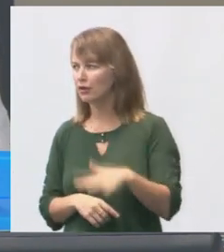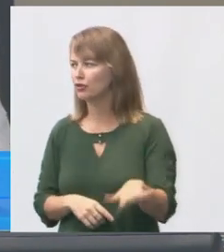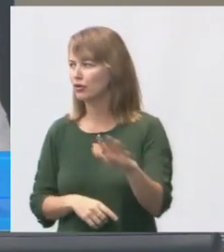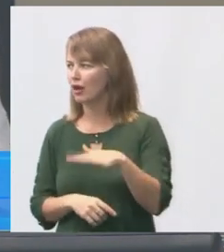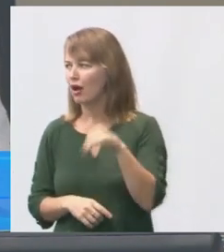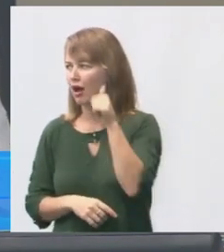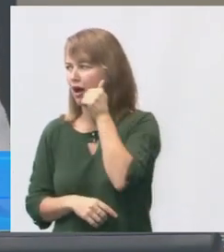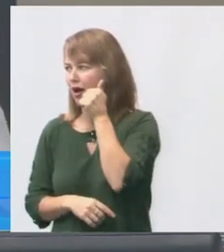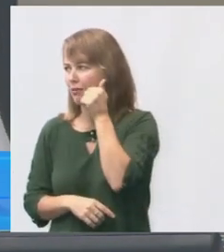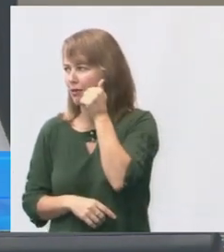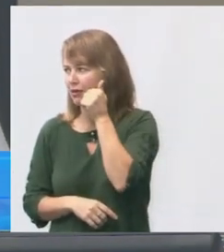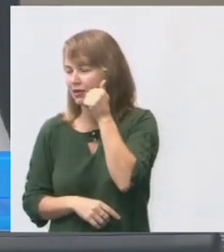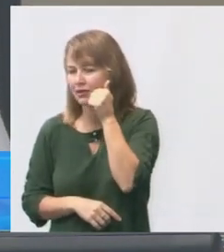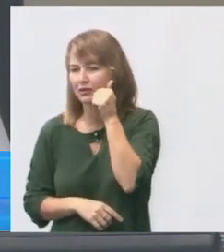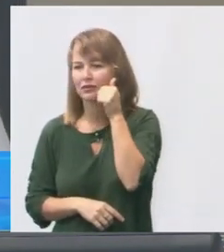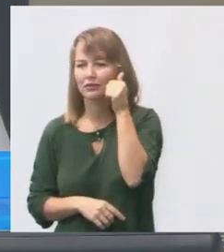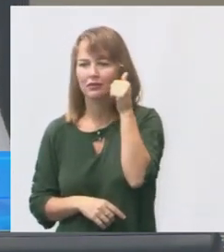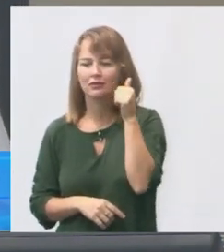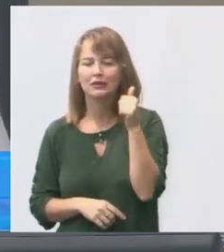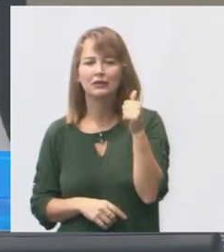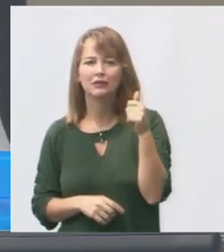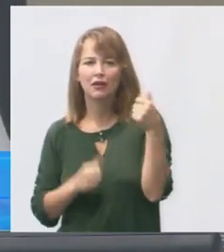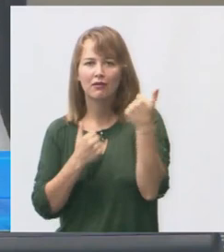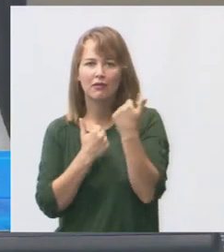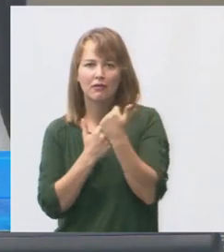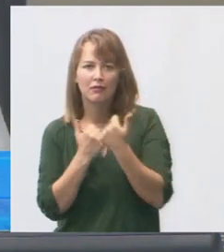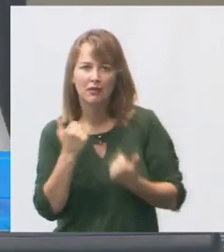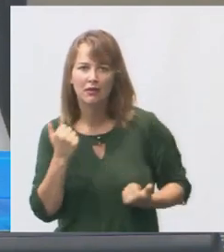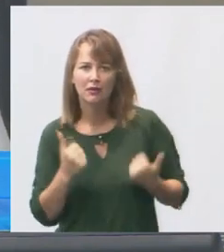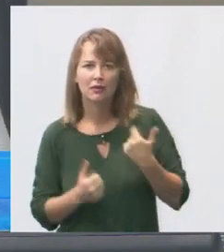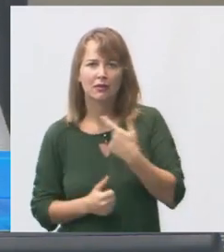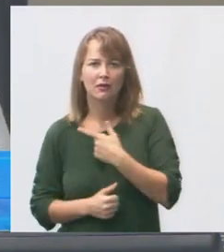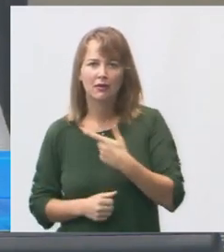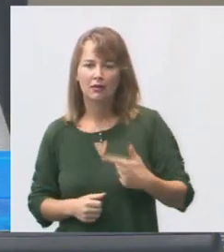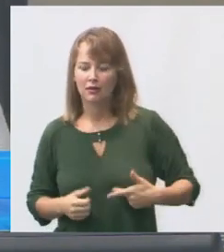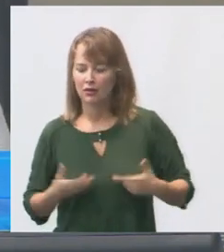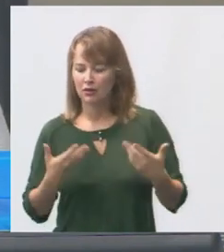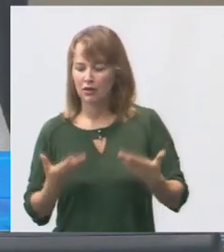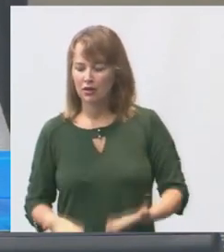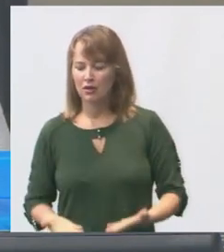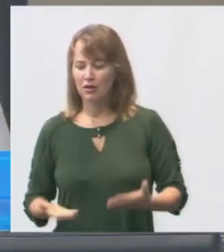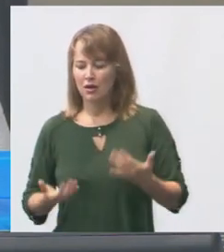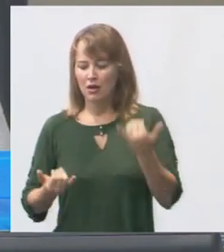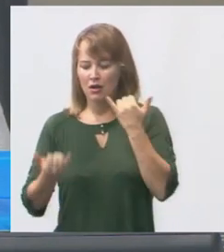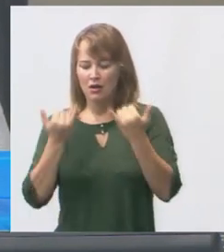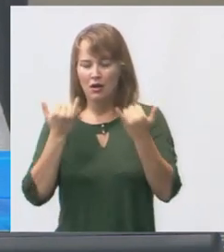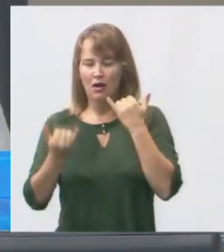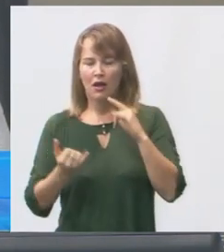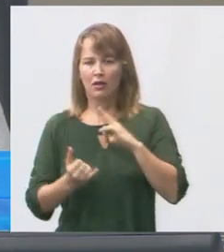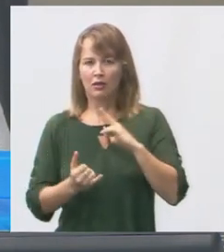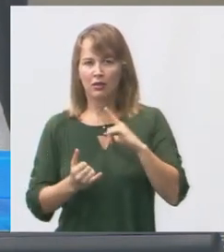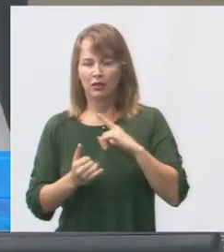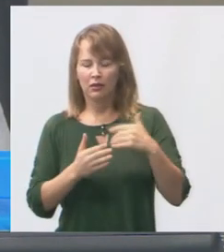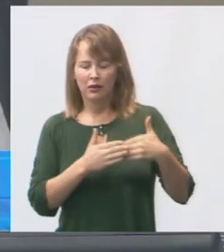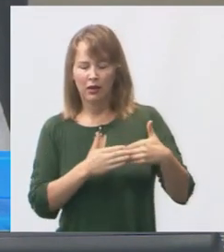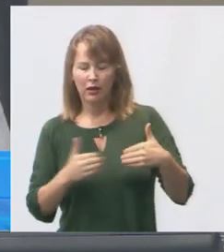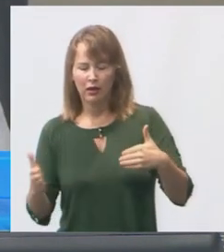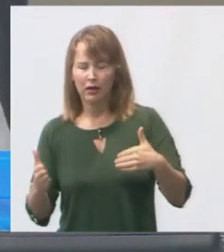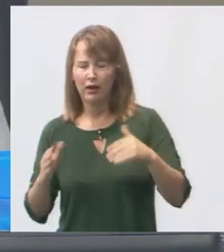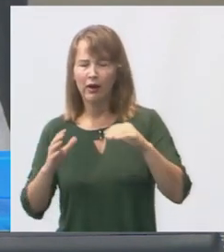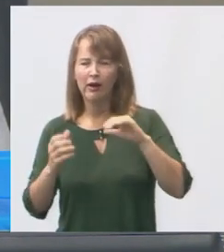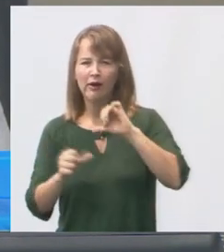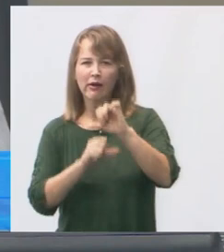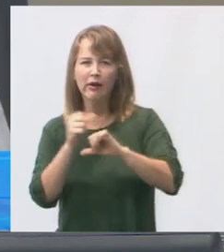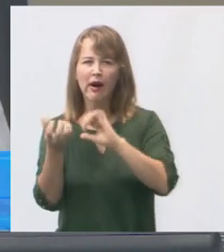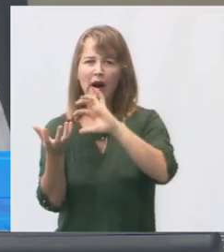Aqui, Luísa Paula Amorim, nosso vice-presidente, chegou comunicando a presença dele. Então, informando que há previsão de ação no telhado da